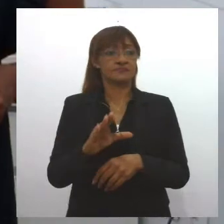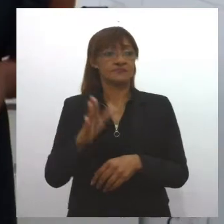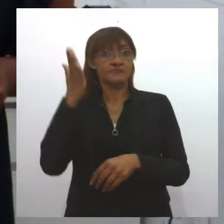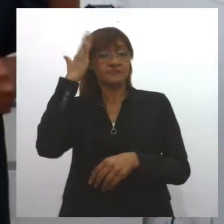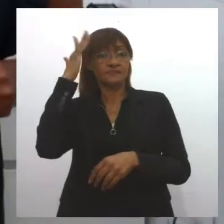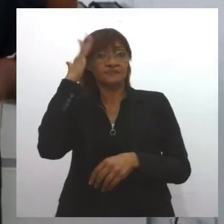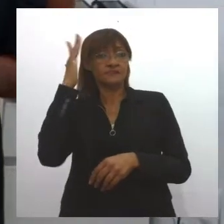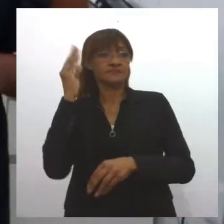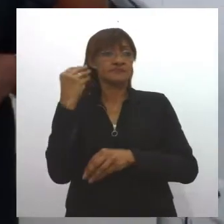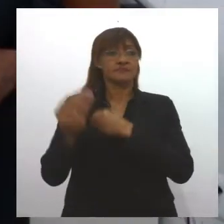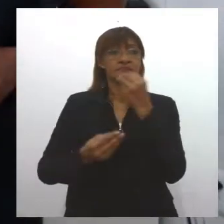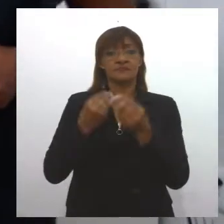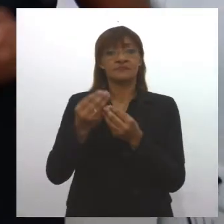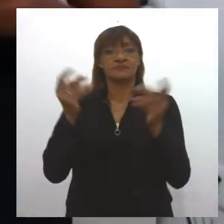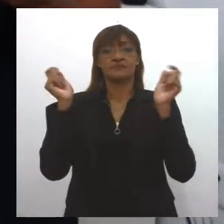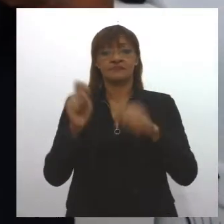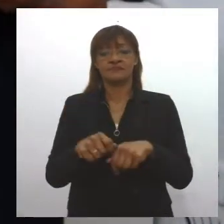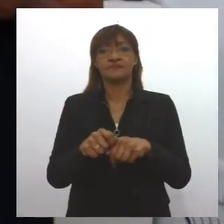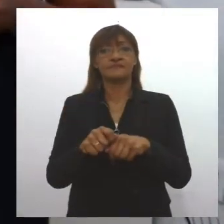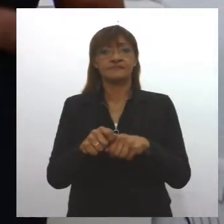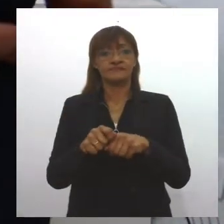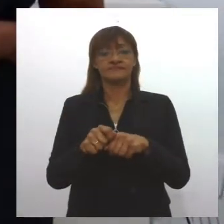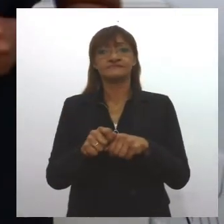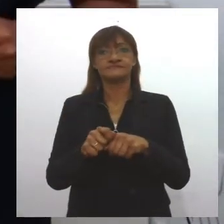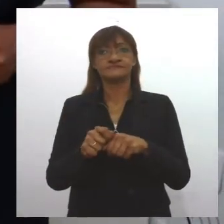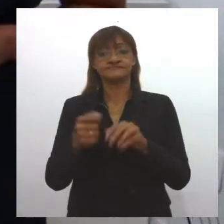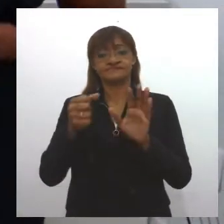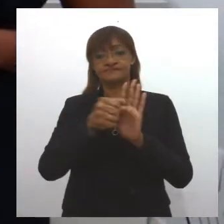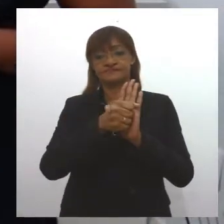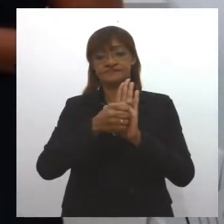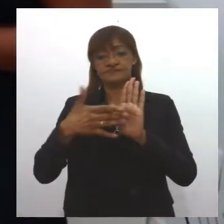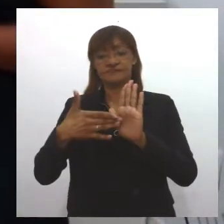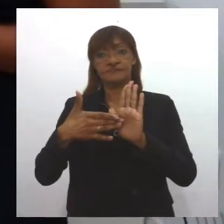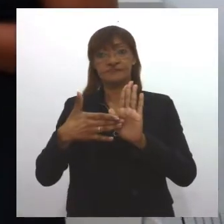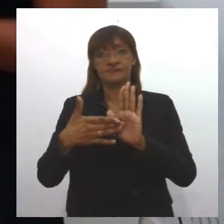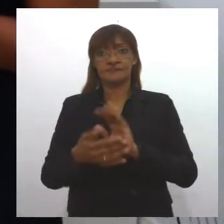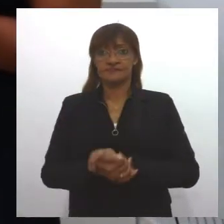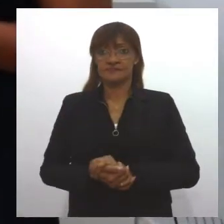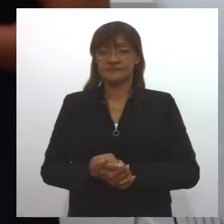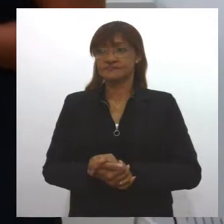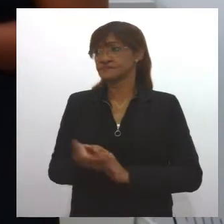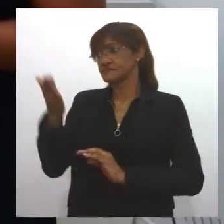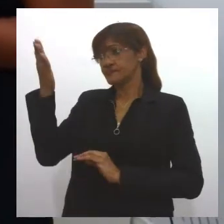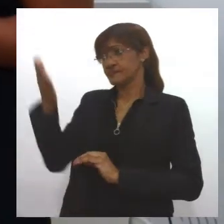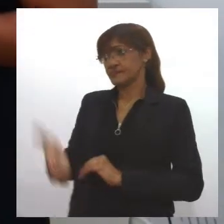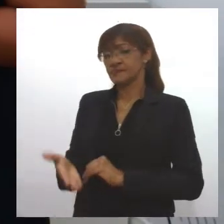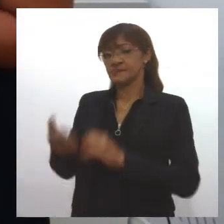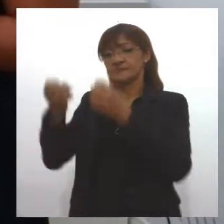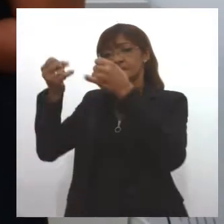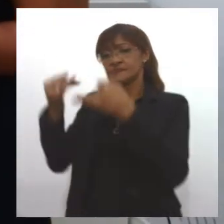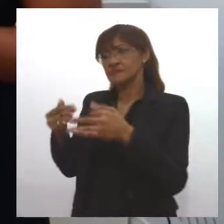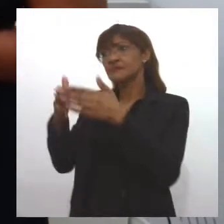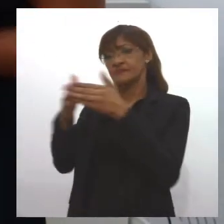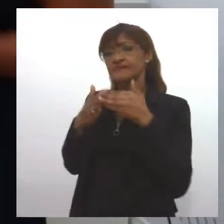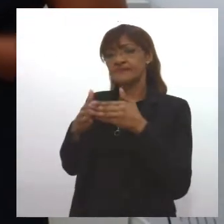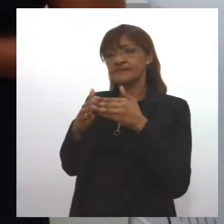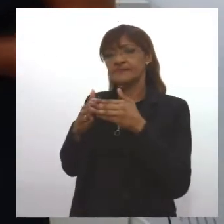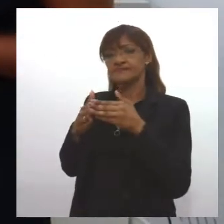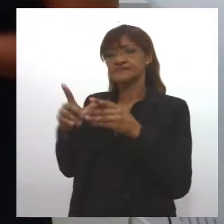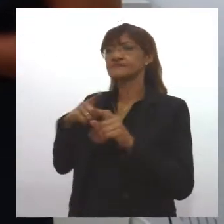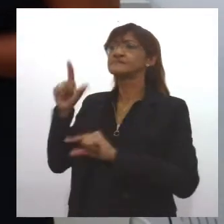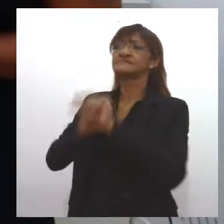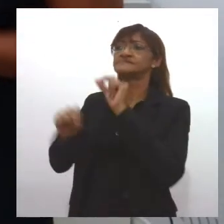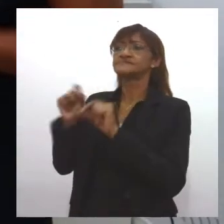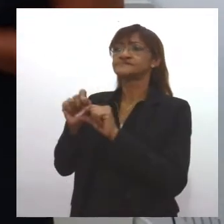como é que vai funcionar o recarga-pay. José Carlos Amâncio, explica para a gente, por favor, em que consiste o